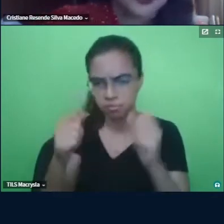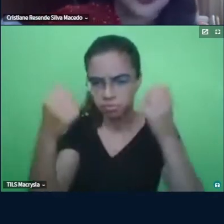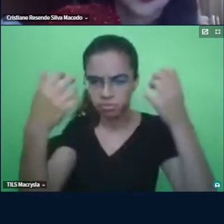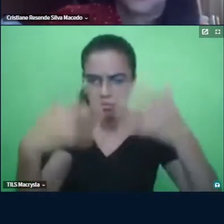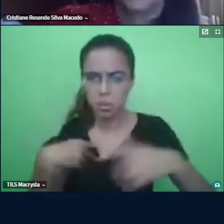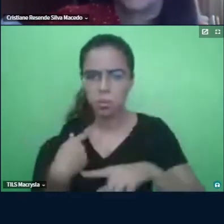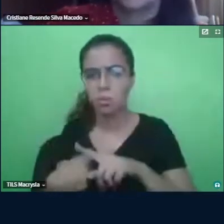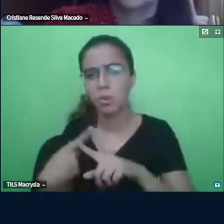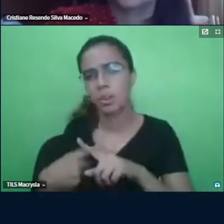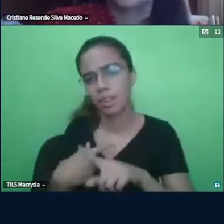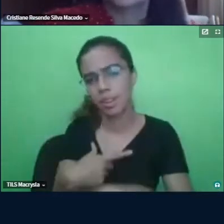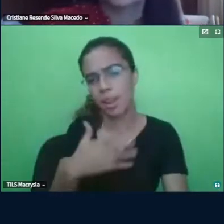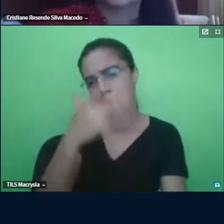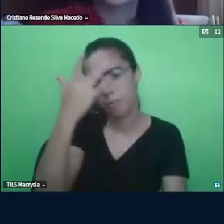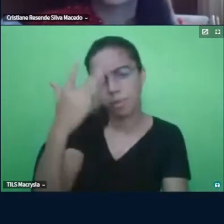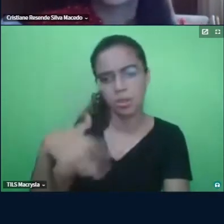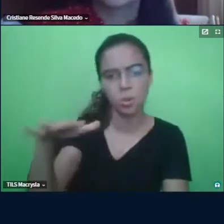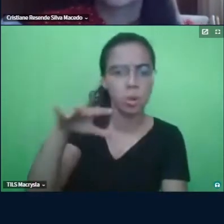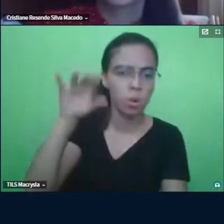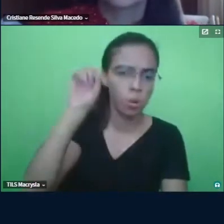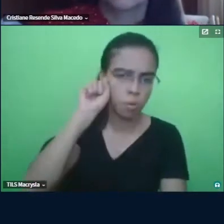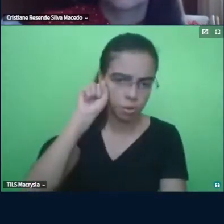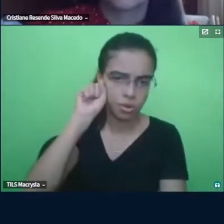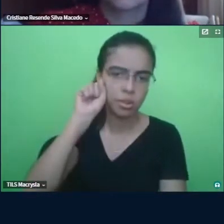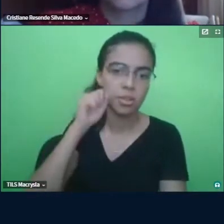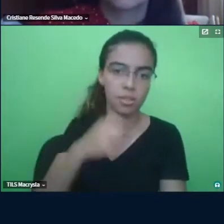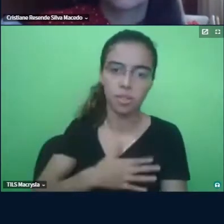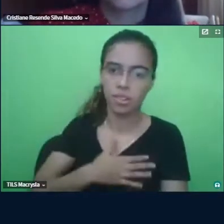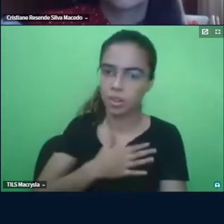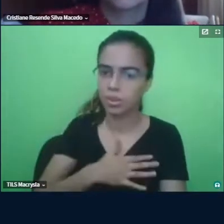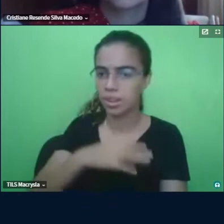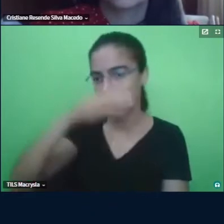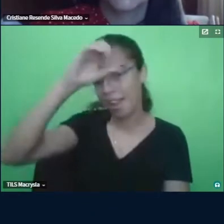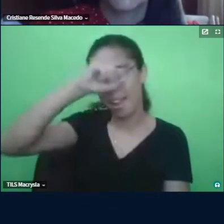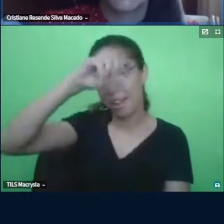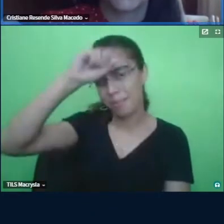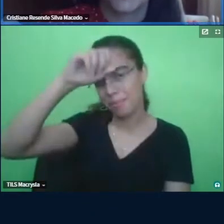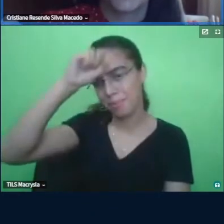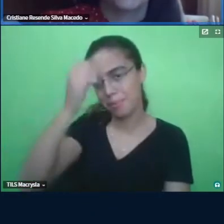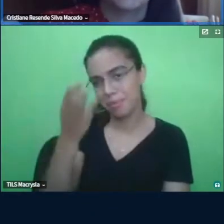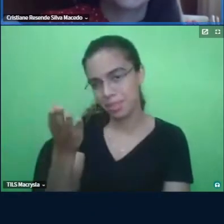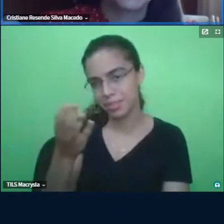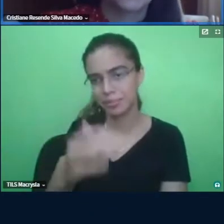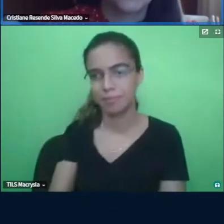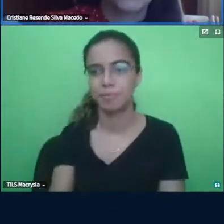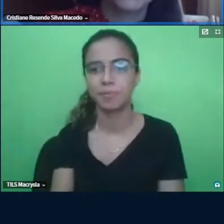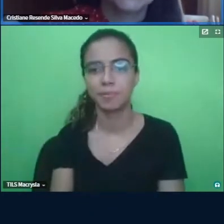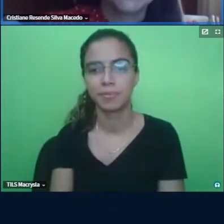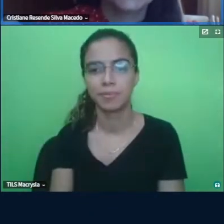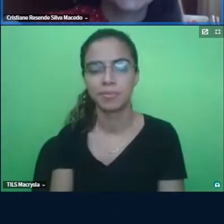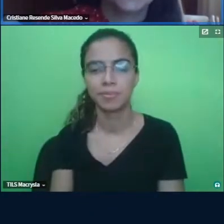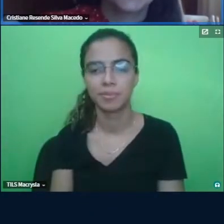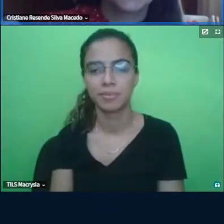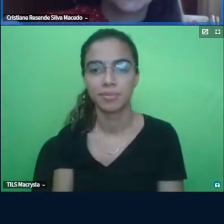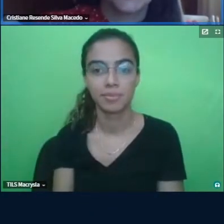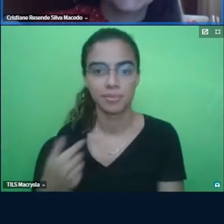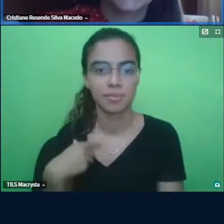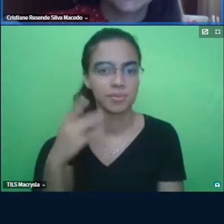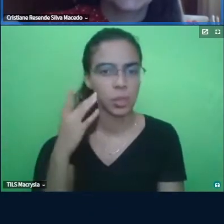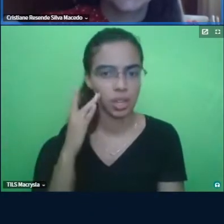porque eu acho que as pessoas que estão aqui te ouvindo vão gostar muito de aprender com você. Eu acho que, como eu disse na